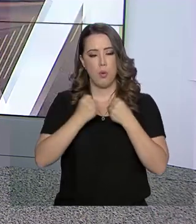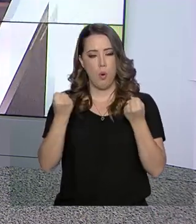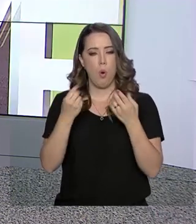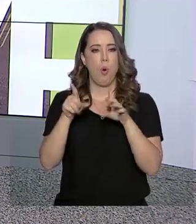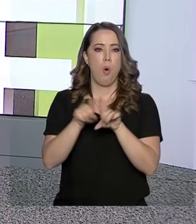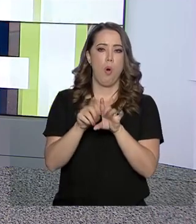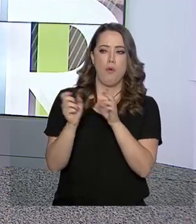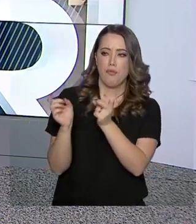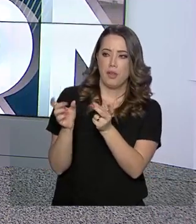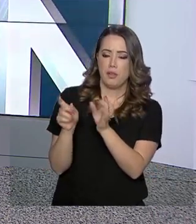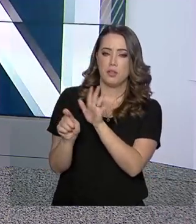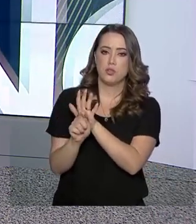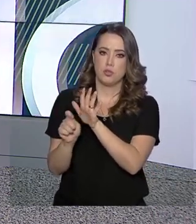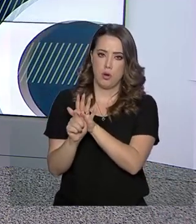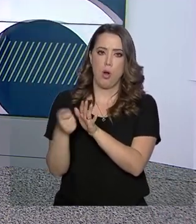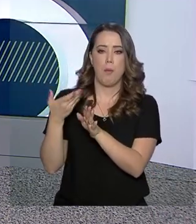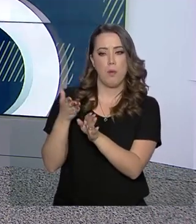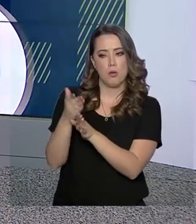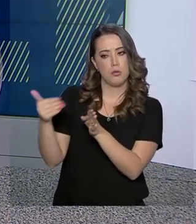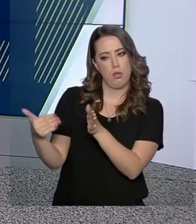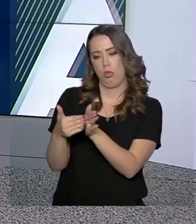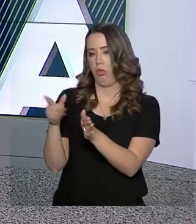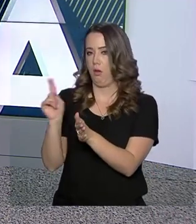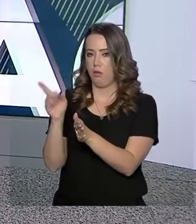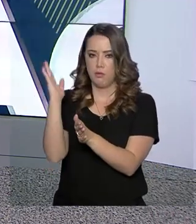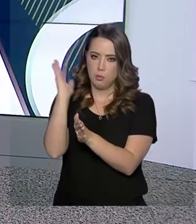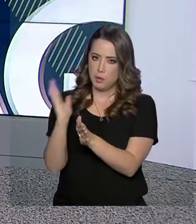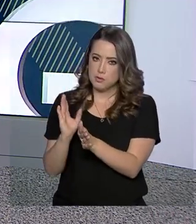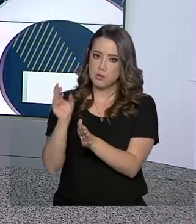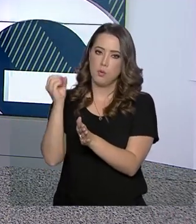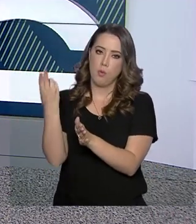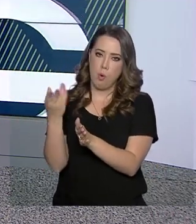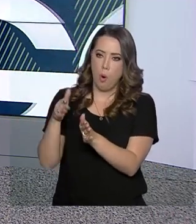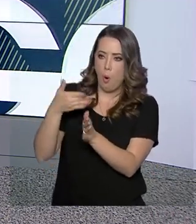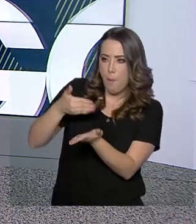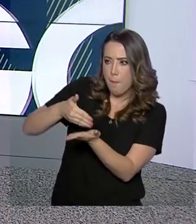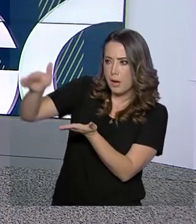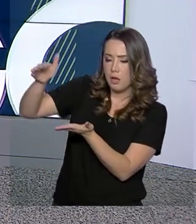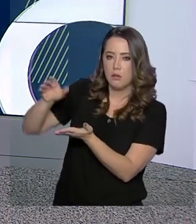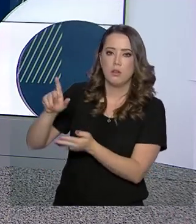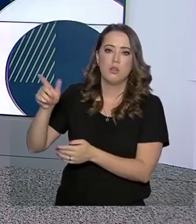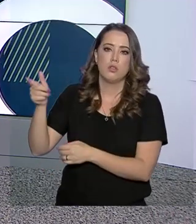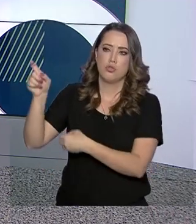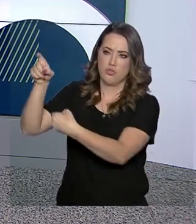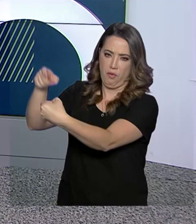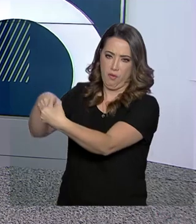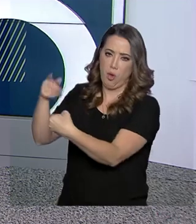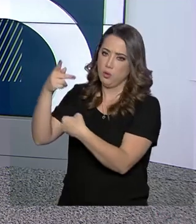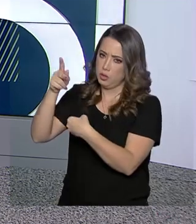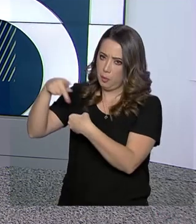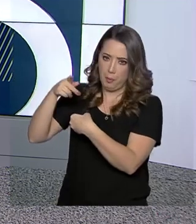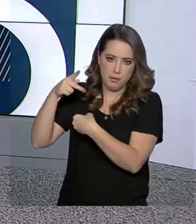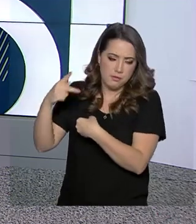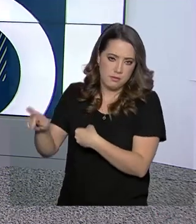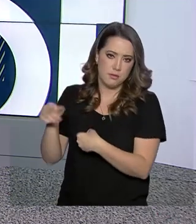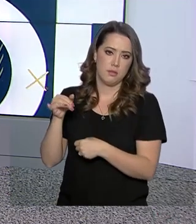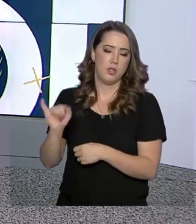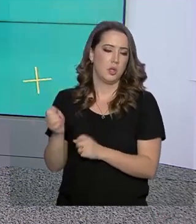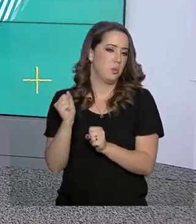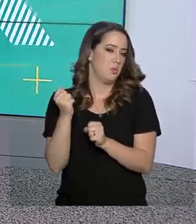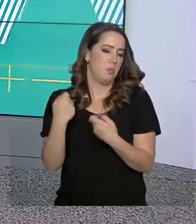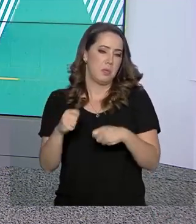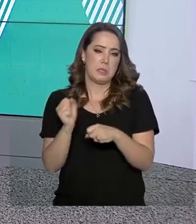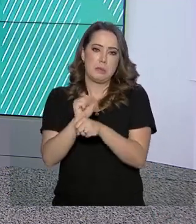barrar e deportar um estrangeiro suspeito imediatamente, sem necessidade de aguardar um prazo de 60 dias